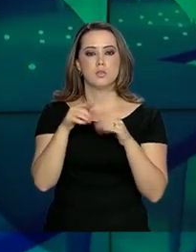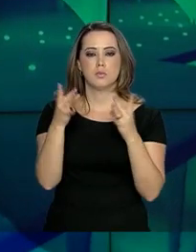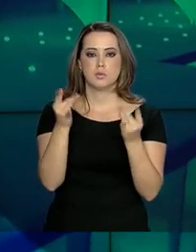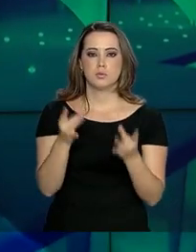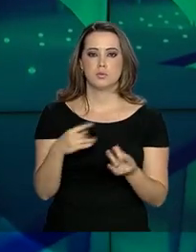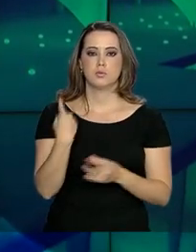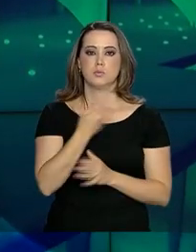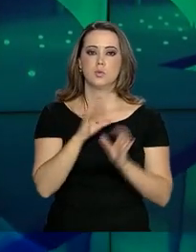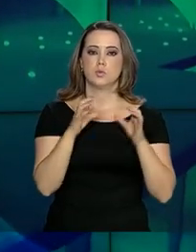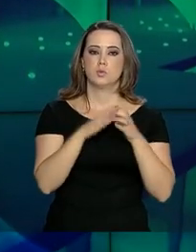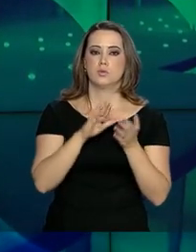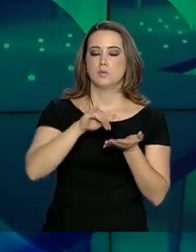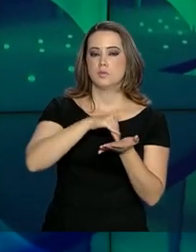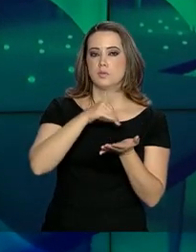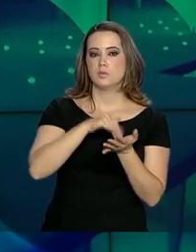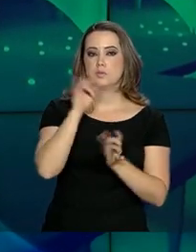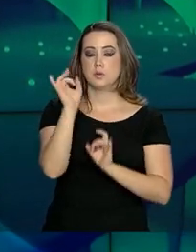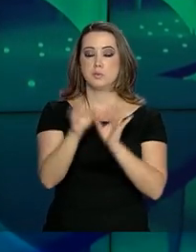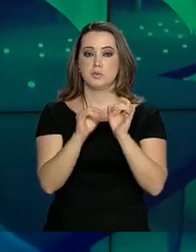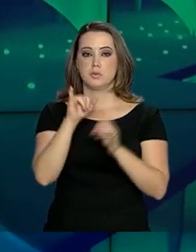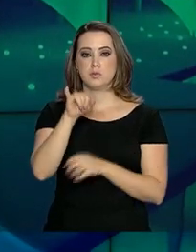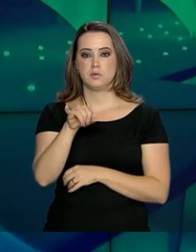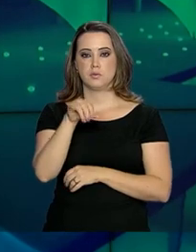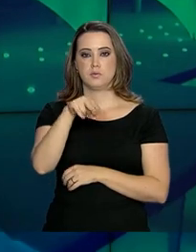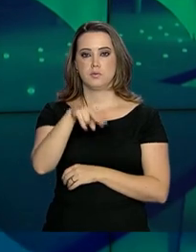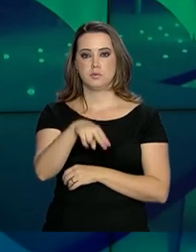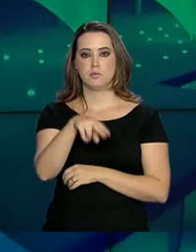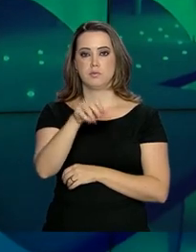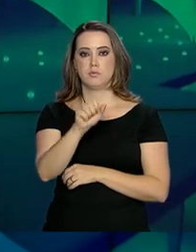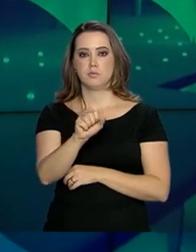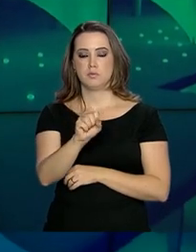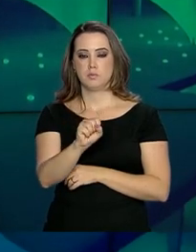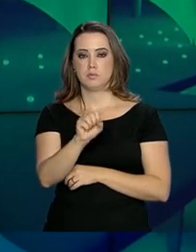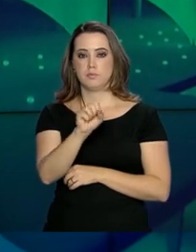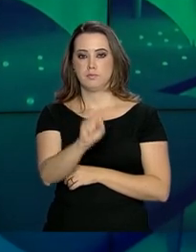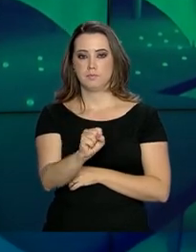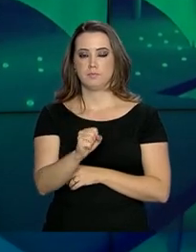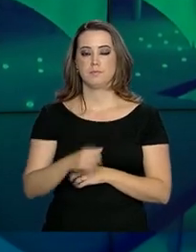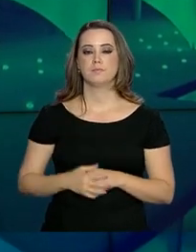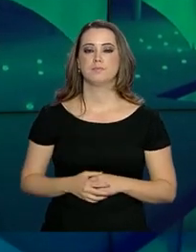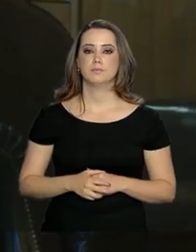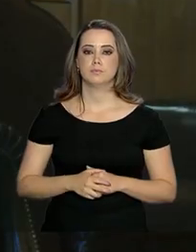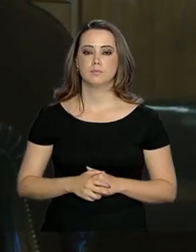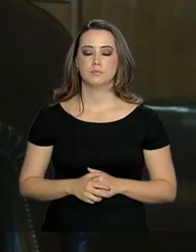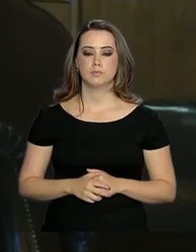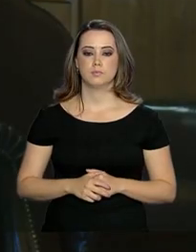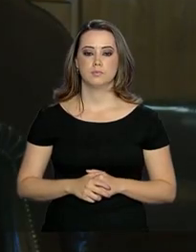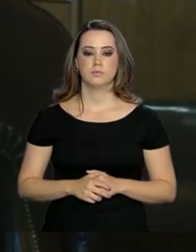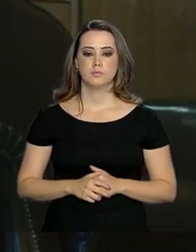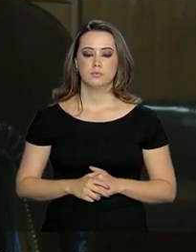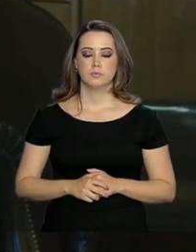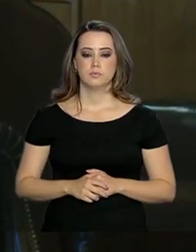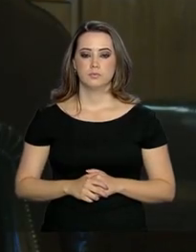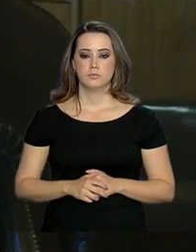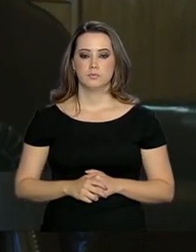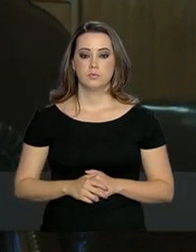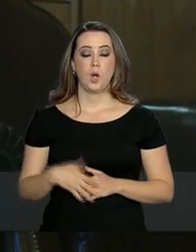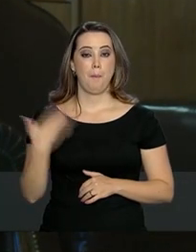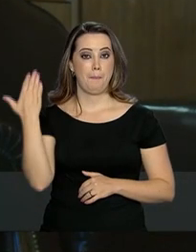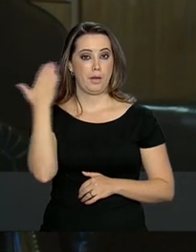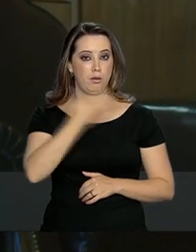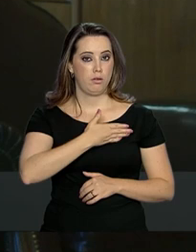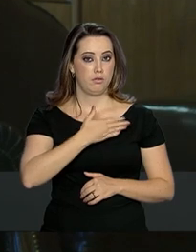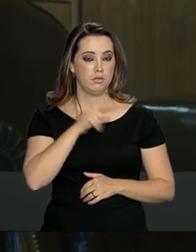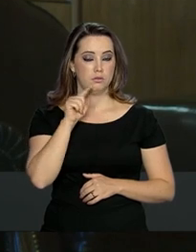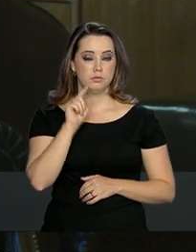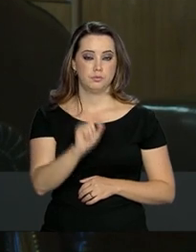detalhes para a nossa equipe foi o secretário especial da Previdência, Rogério Marinho. A convalidação